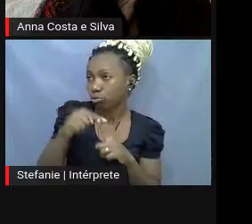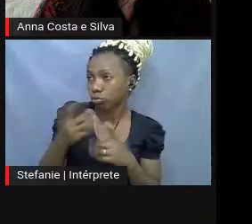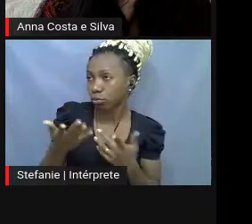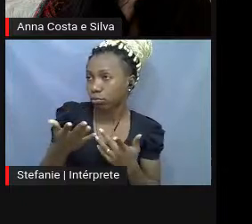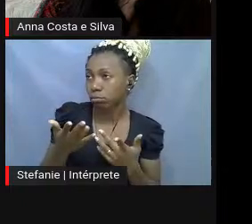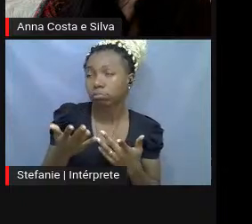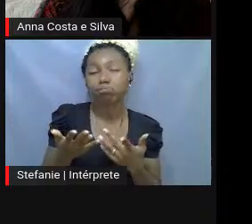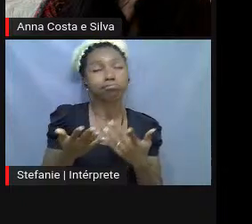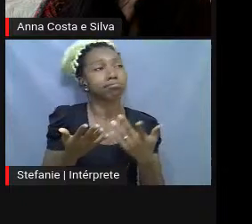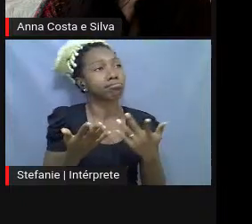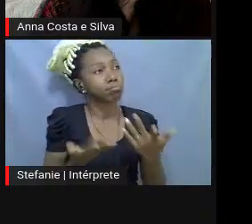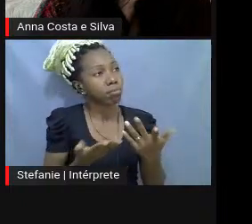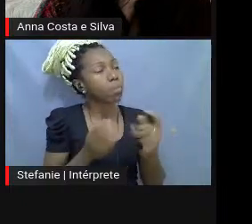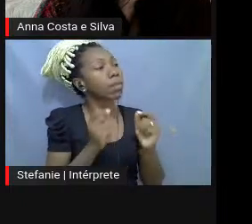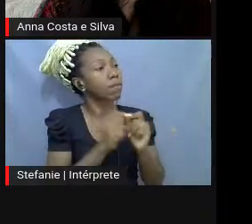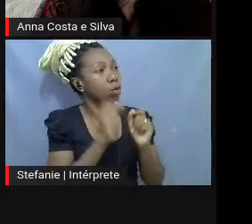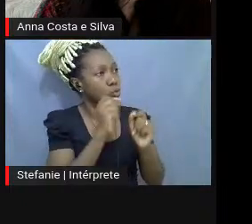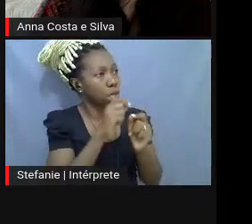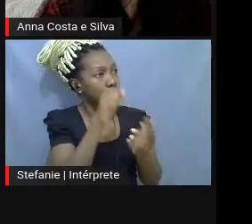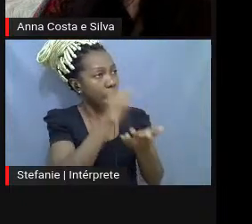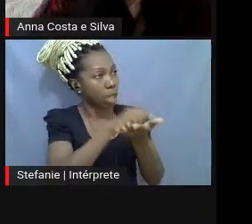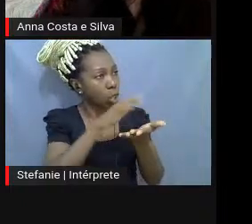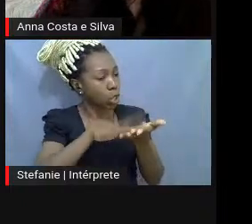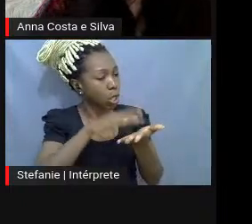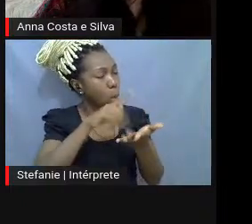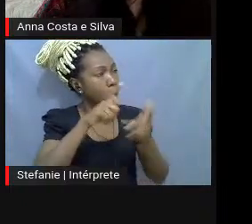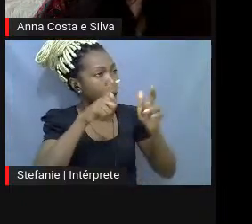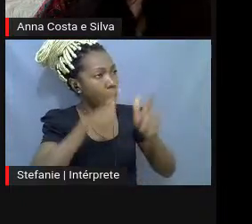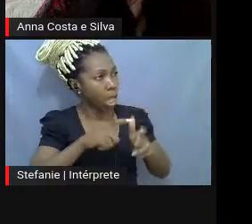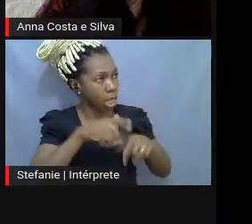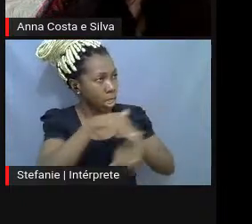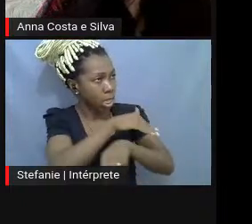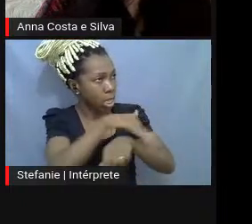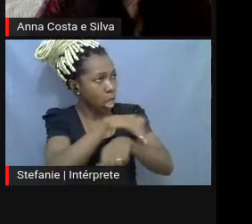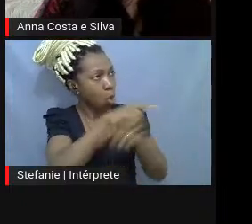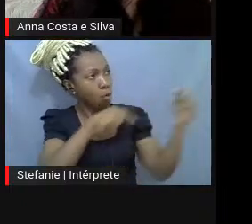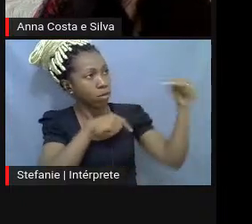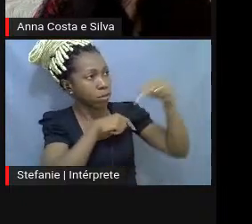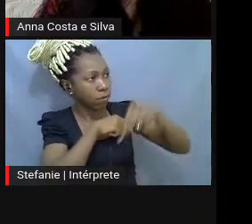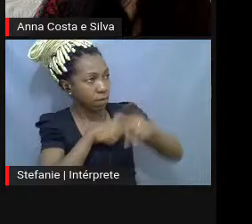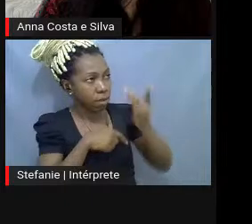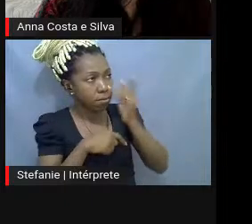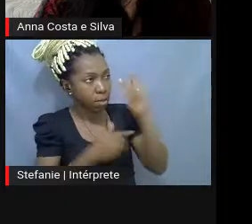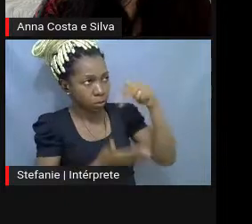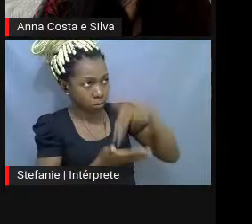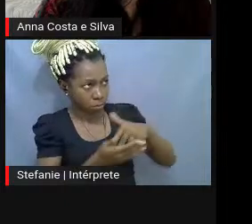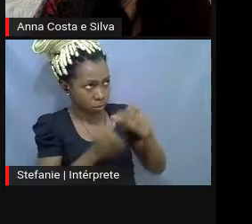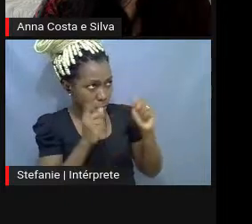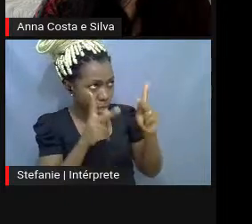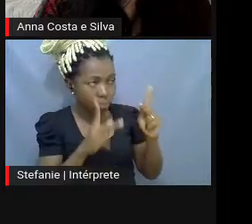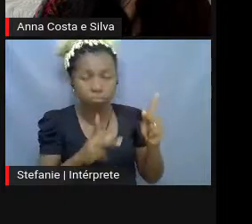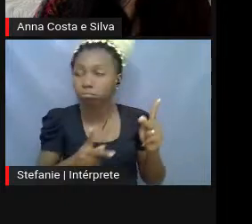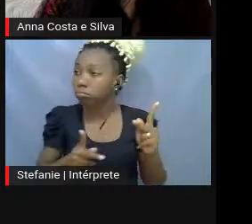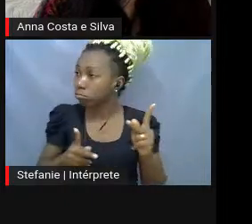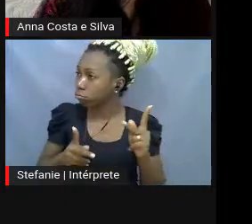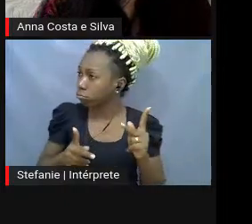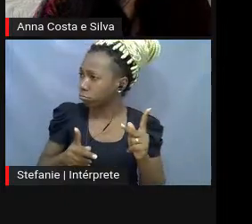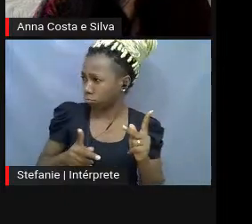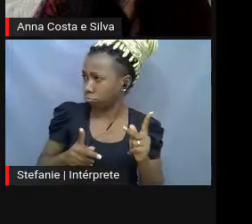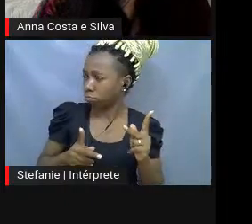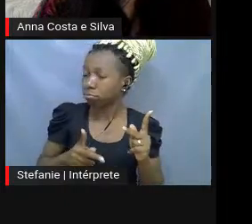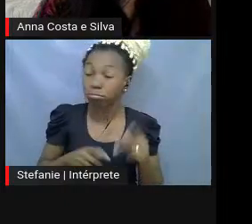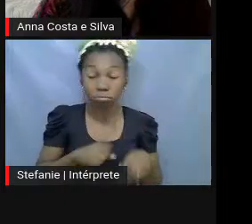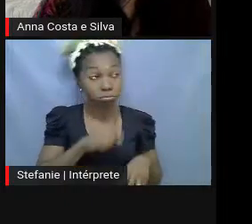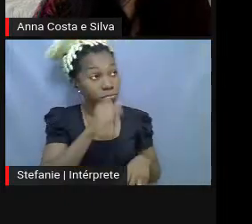Tá. Então, você faz o seguinte. Anota o anúncio, Iberia. Você tem que vir aqui pessoalmente, tá? Pessoalmente? É. Fazendo